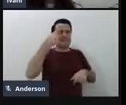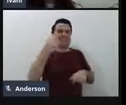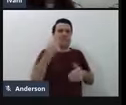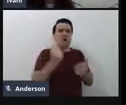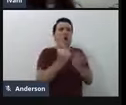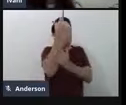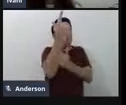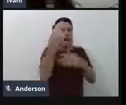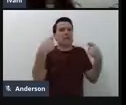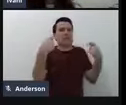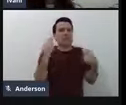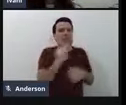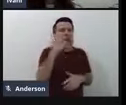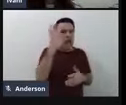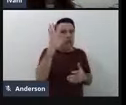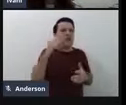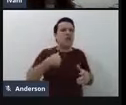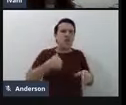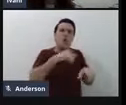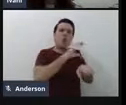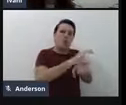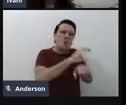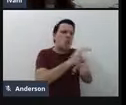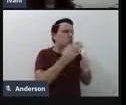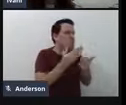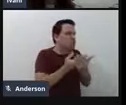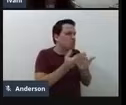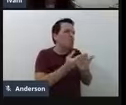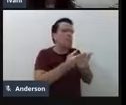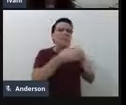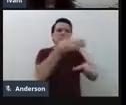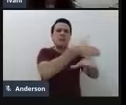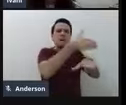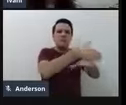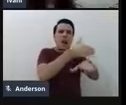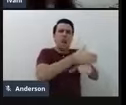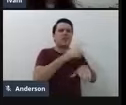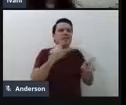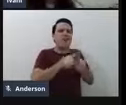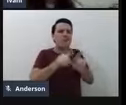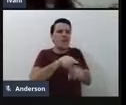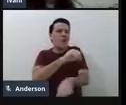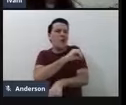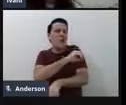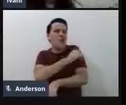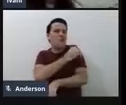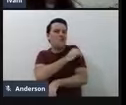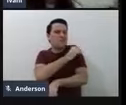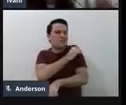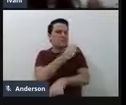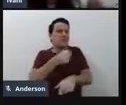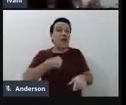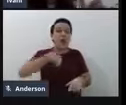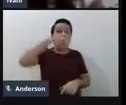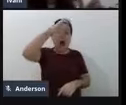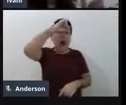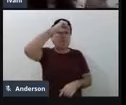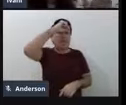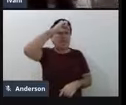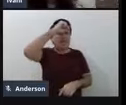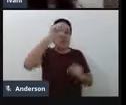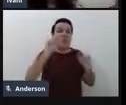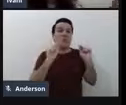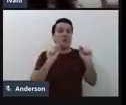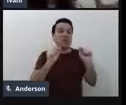E aí eu fui, fui fazendo alguns cursos, fui fazendo, participando de algumas oficinas, e aprendi a fazer a